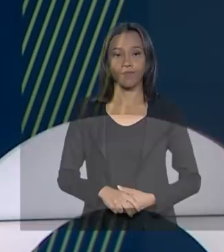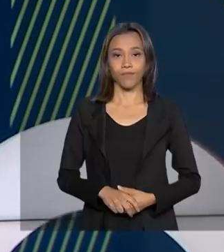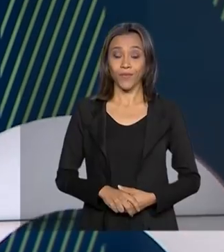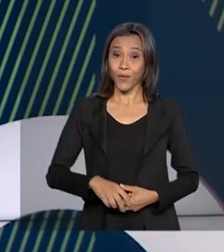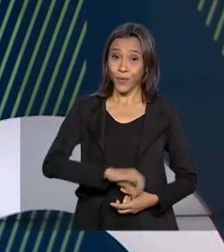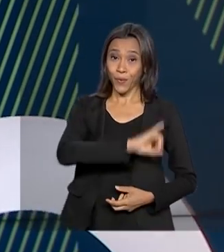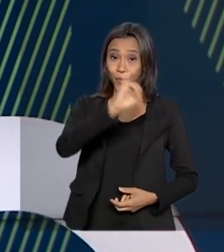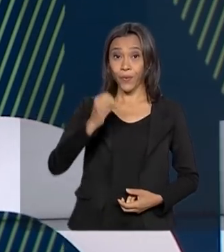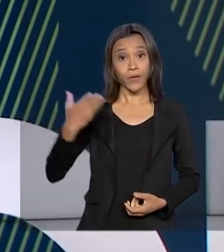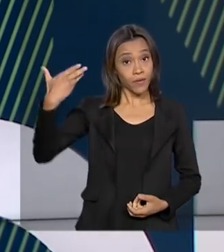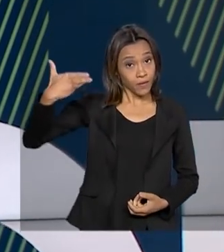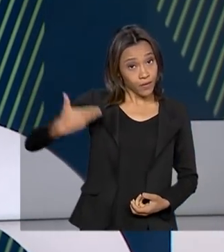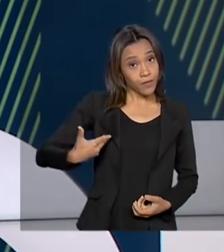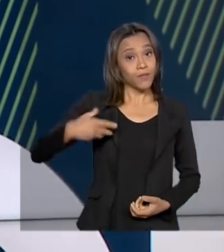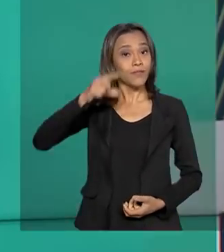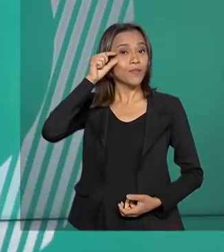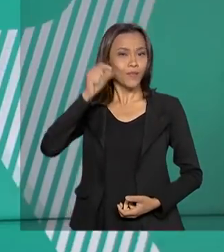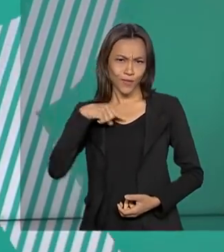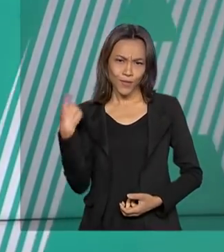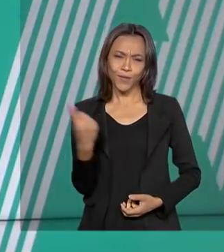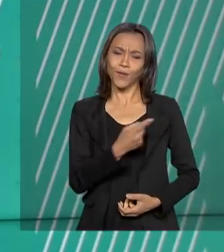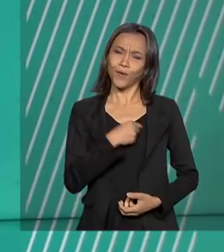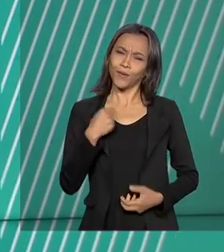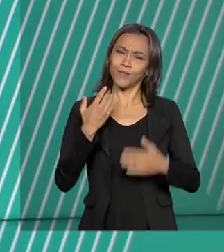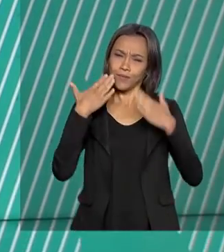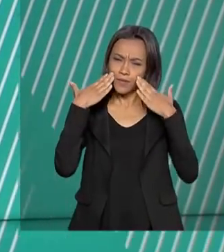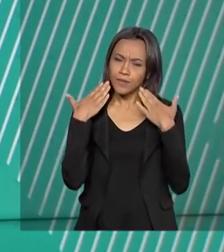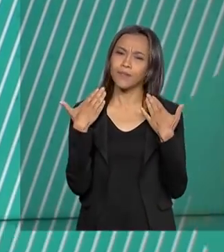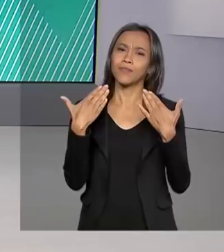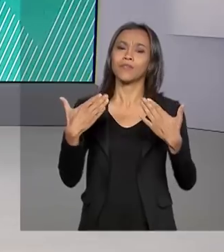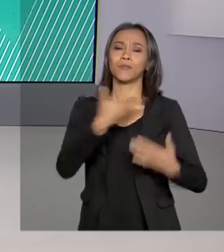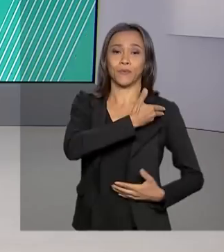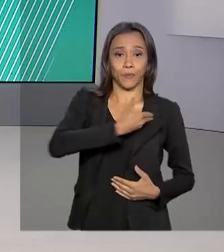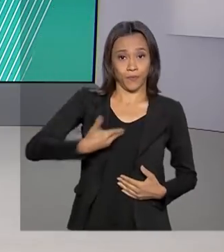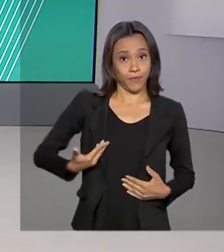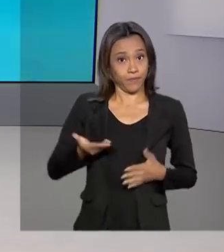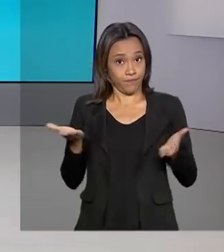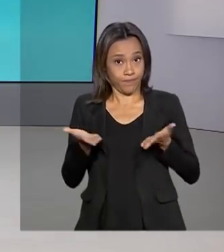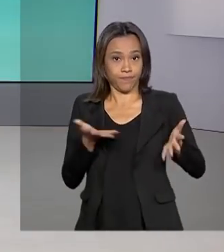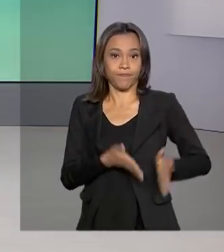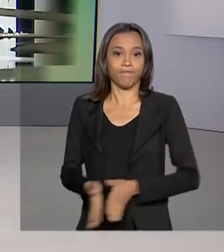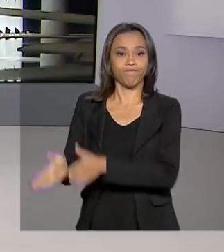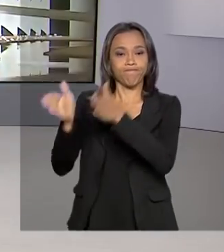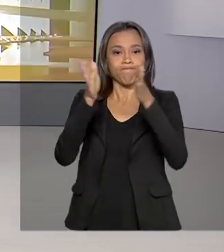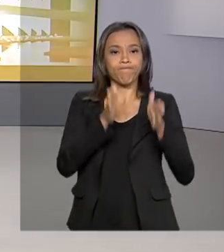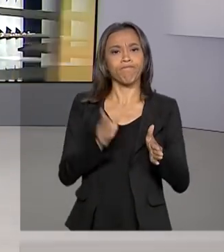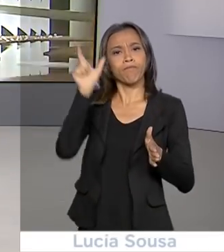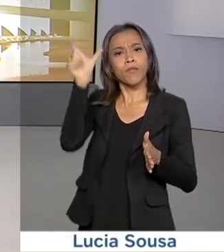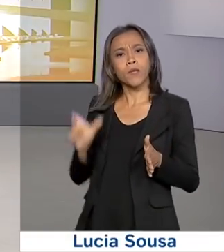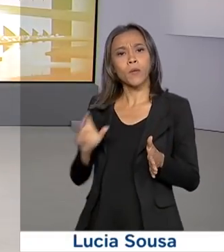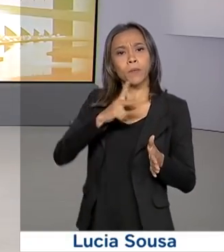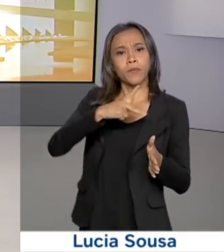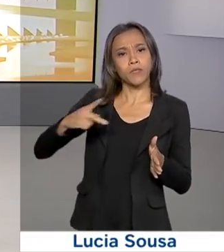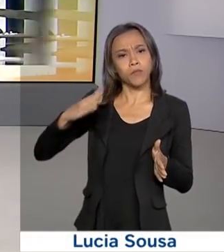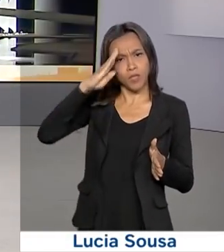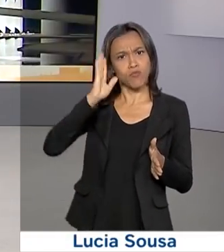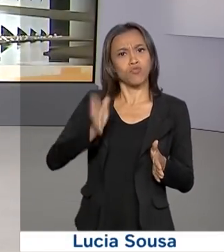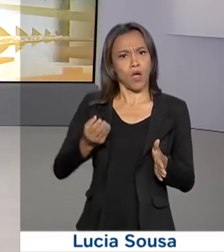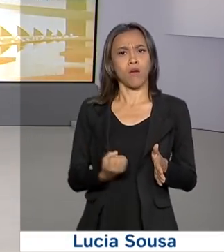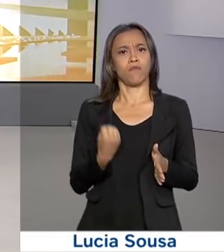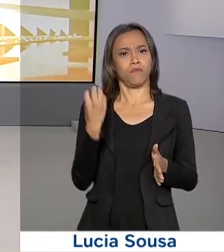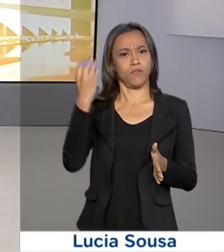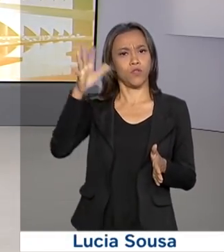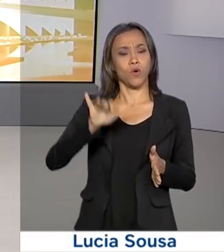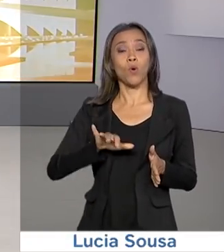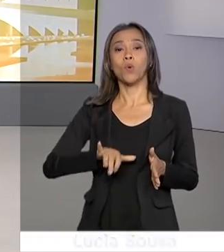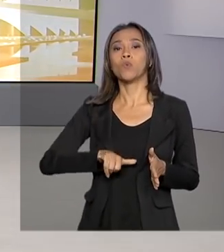Olá, eu sou Roberto Camargo e já estamos no ar com o governo agora. O presidente Jair Bolsonaro já embarcou para a Índia.